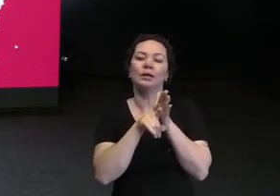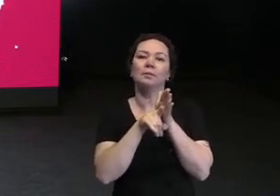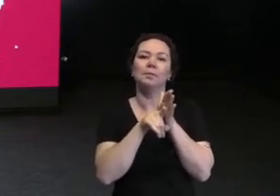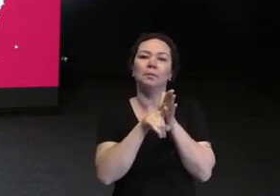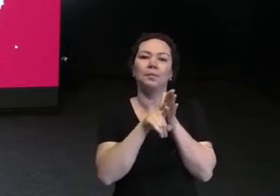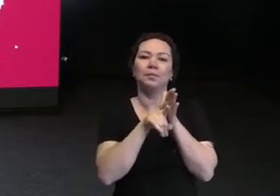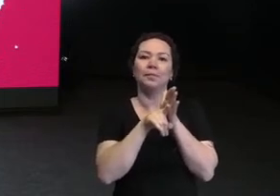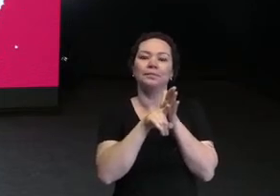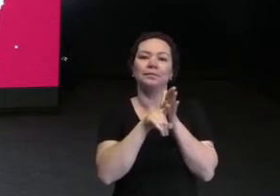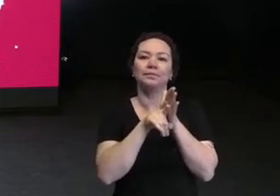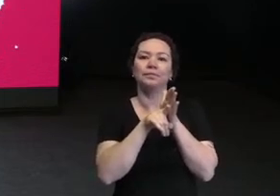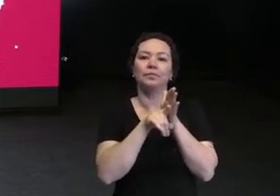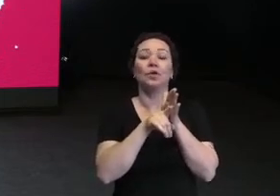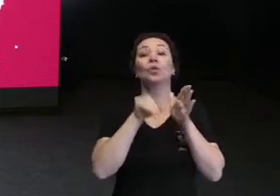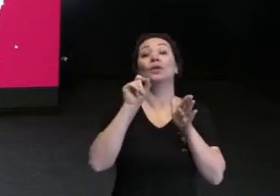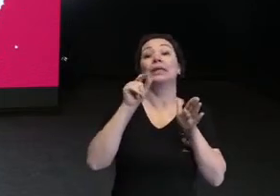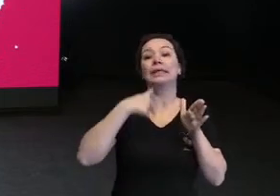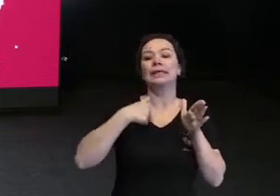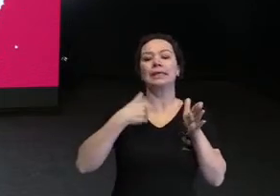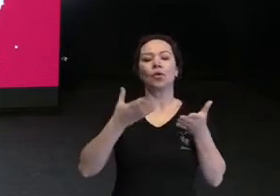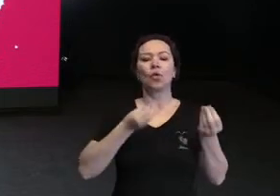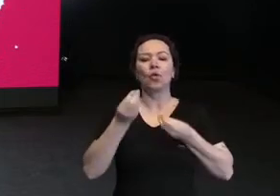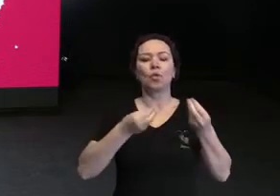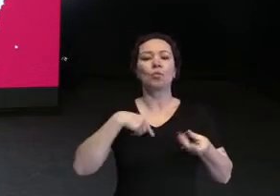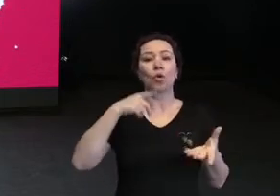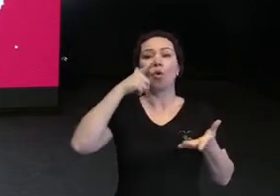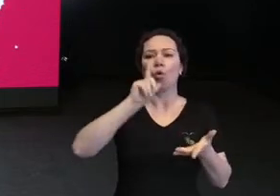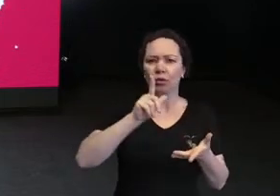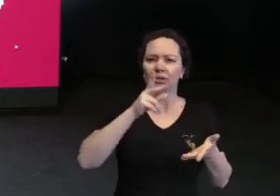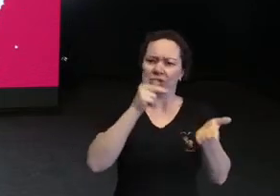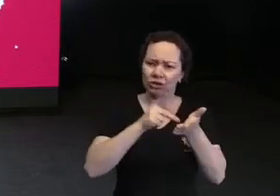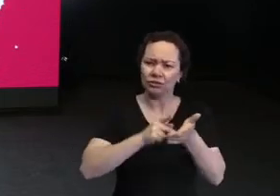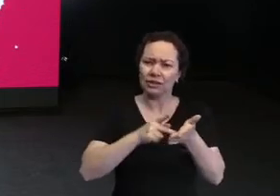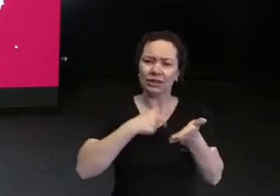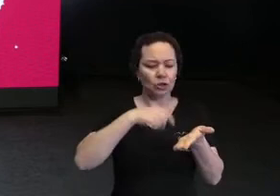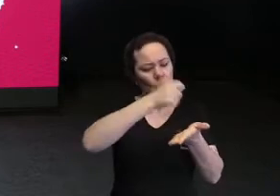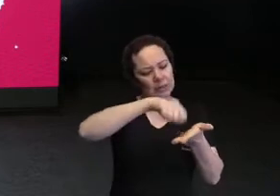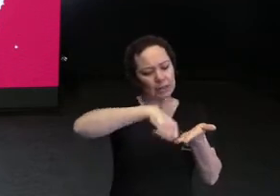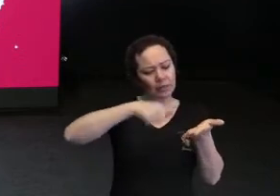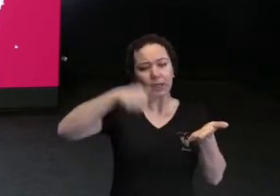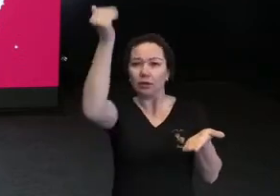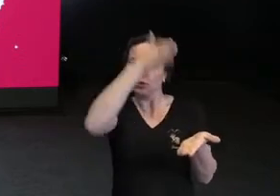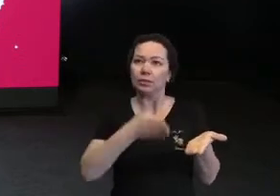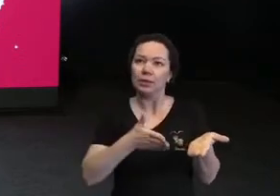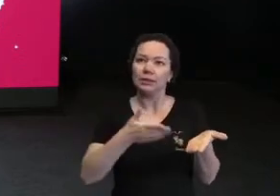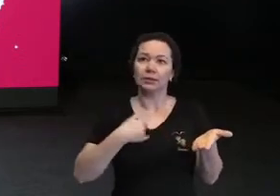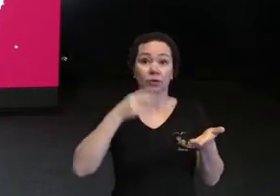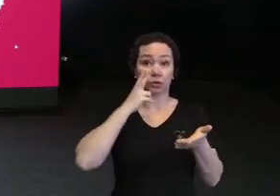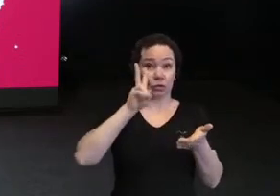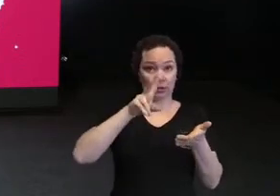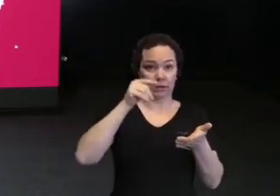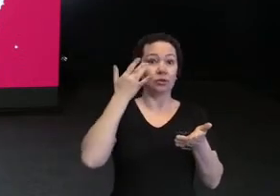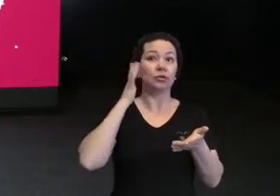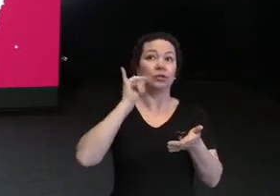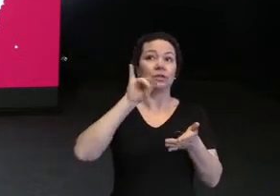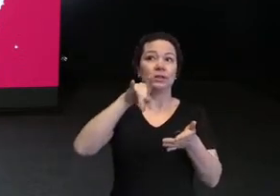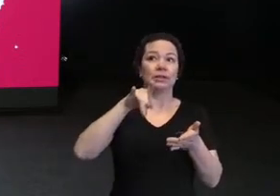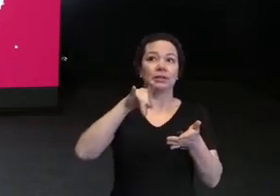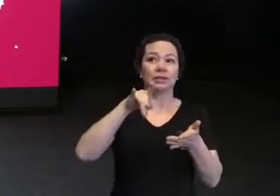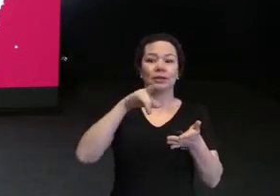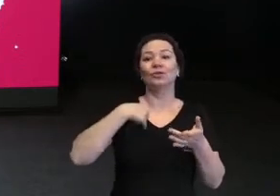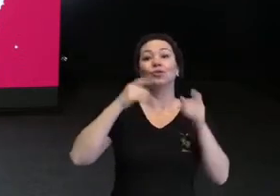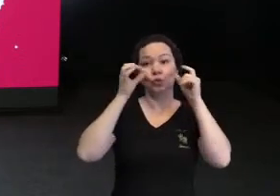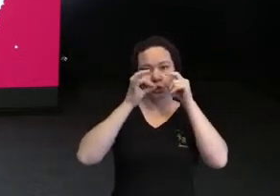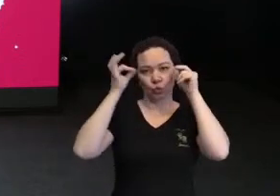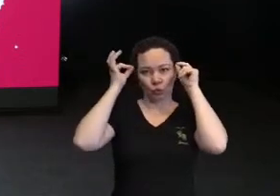probabilidade de conseguir realmente dirigir ou escrever alguma coisa no Brasil. E eu estou olhando, gente, aqui tem um negócio, mas eu estou sem óculos,